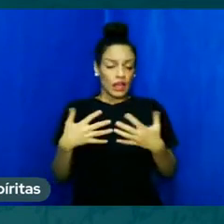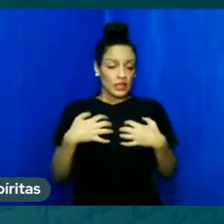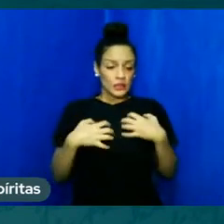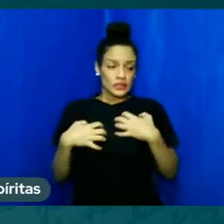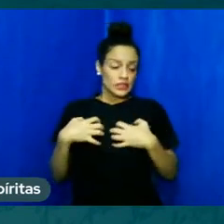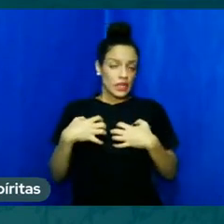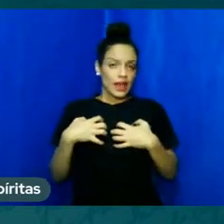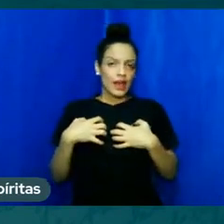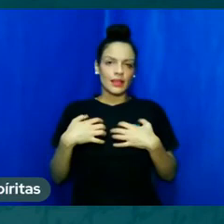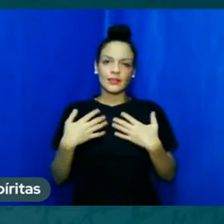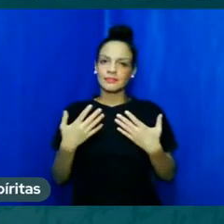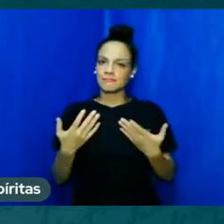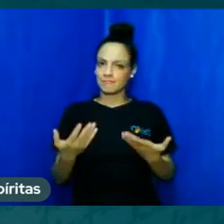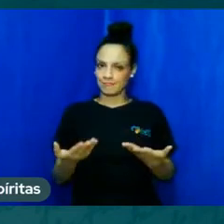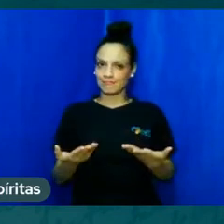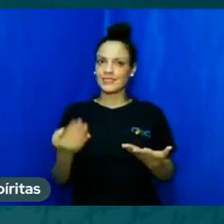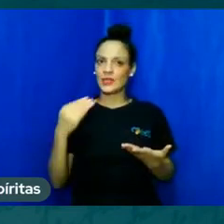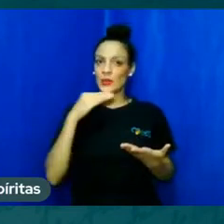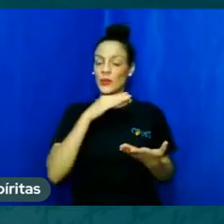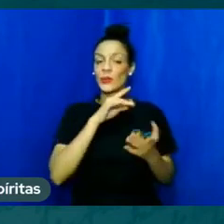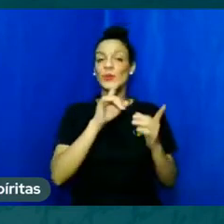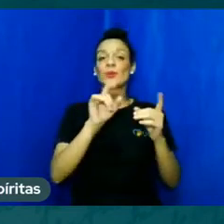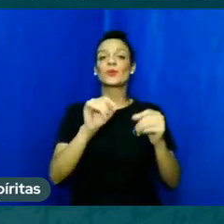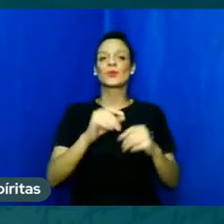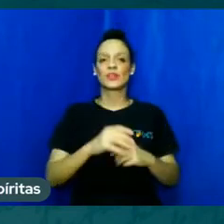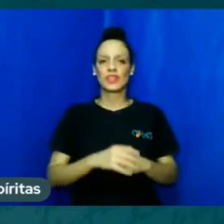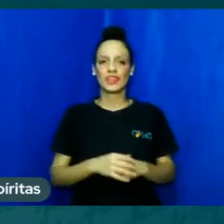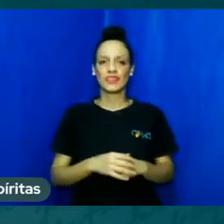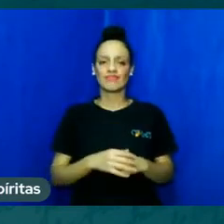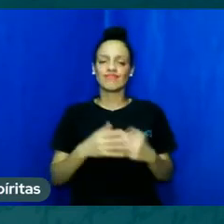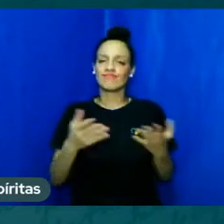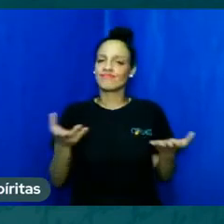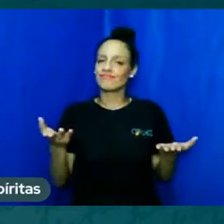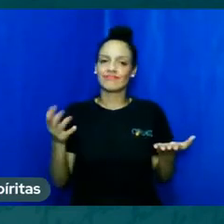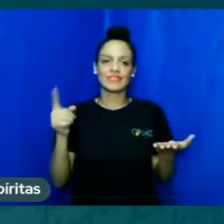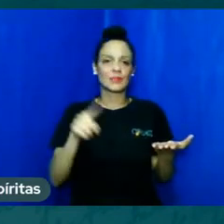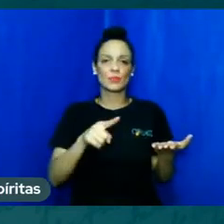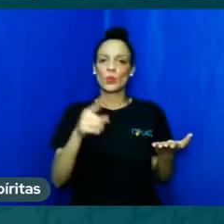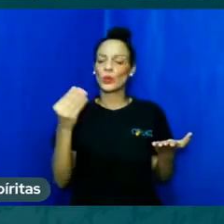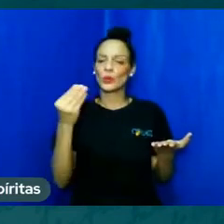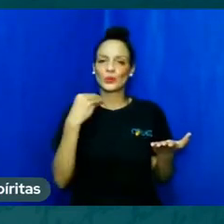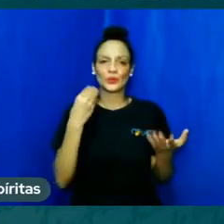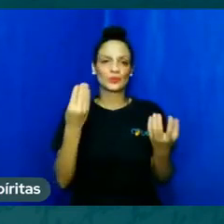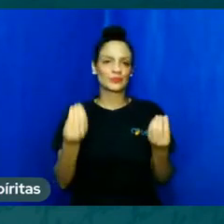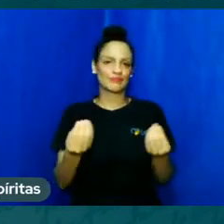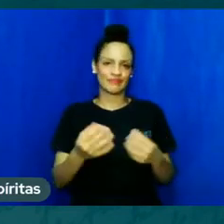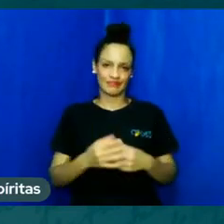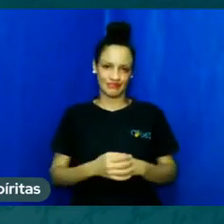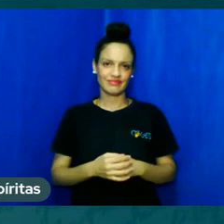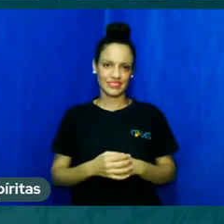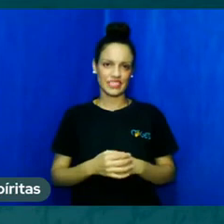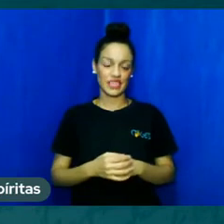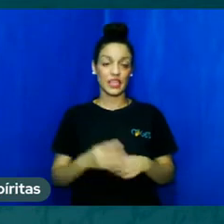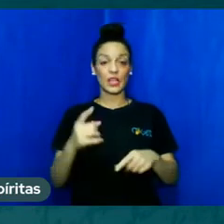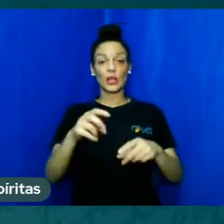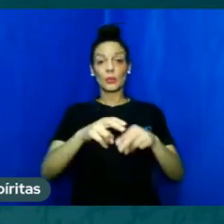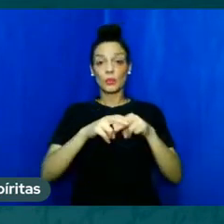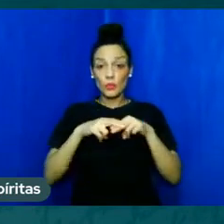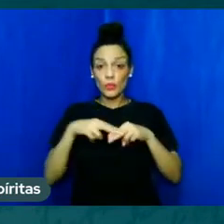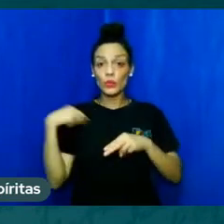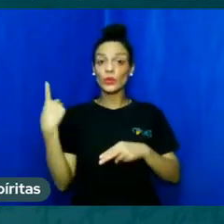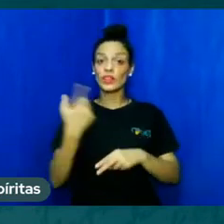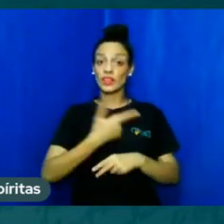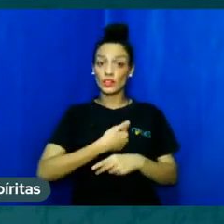aquilo ali é muito frágil. Então, o que vem? Porque nós somos espíritos e essa